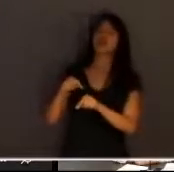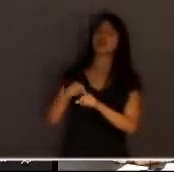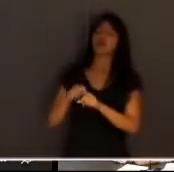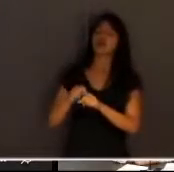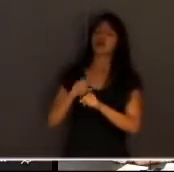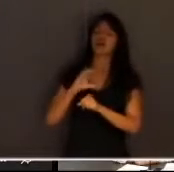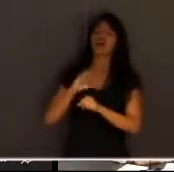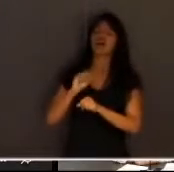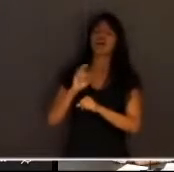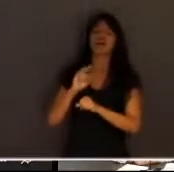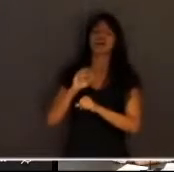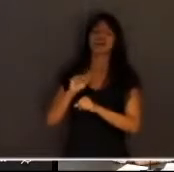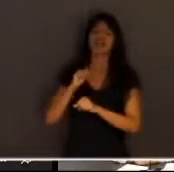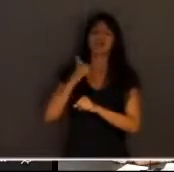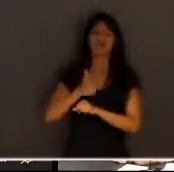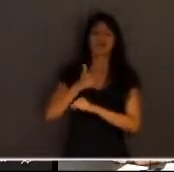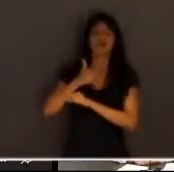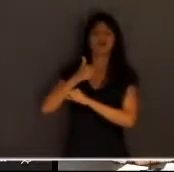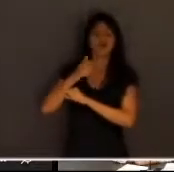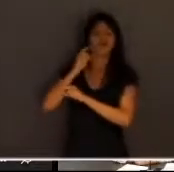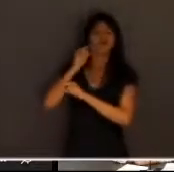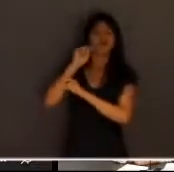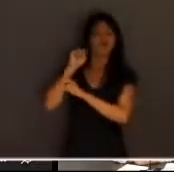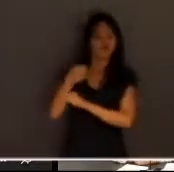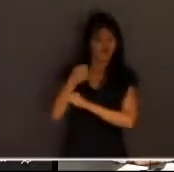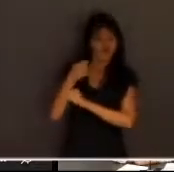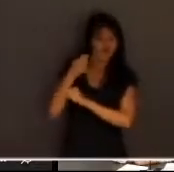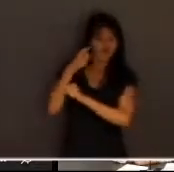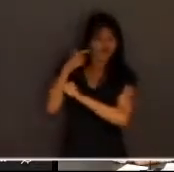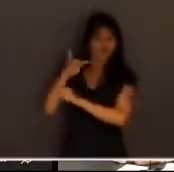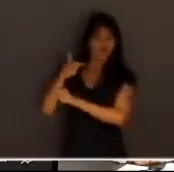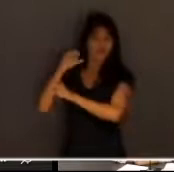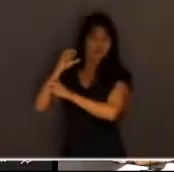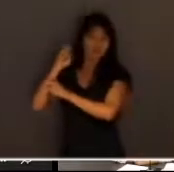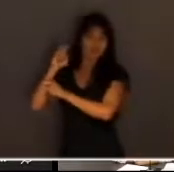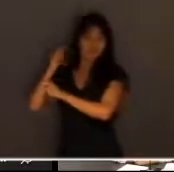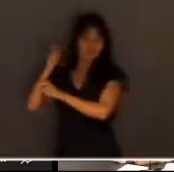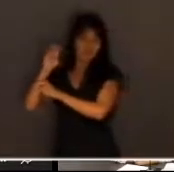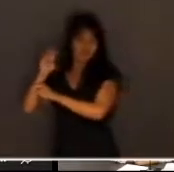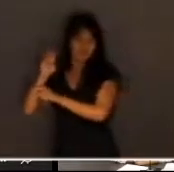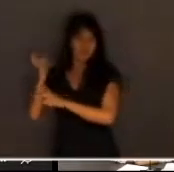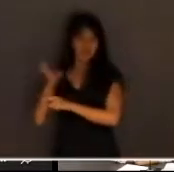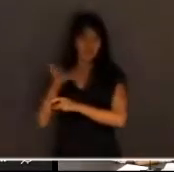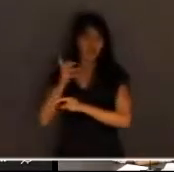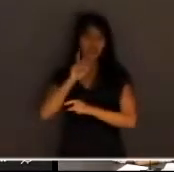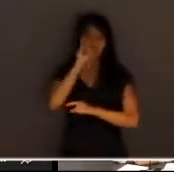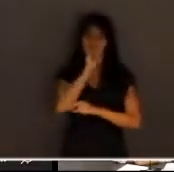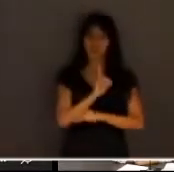eu quero ter o direito de ser julgado por meus pares e não pelo rei depois